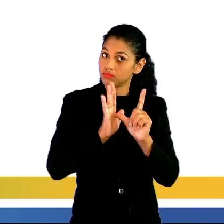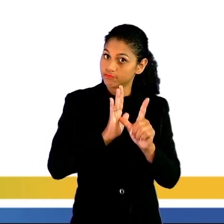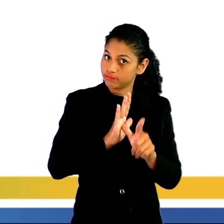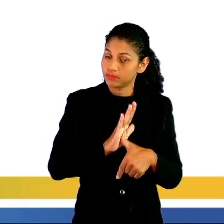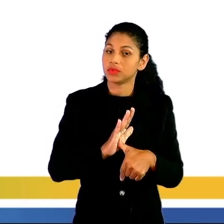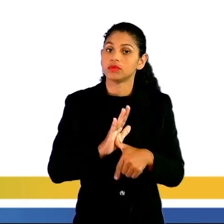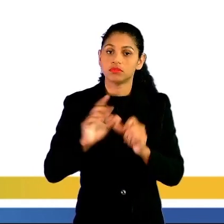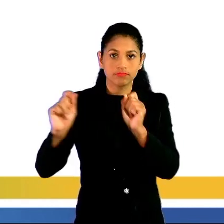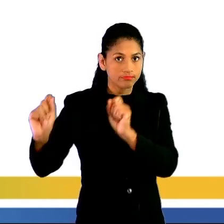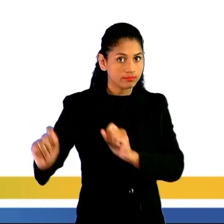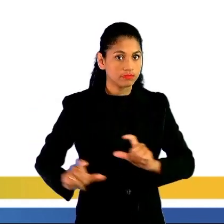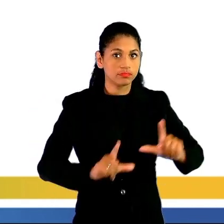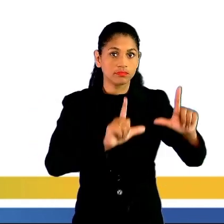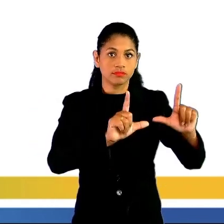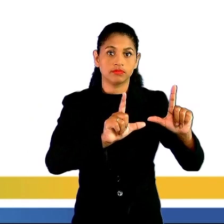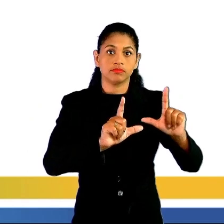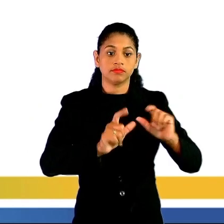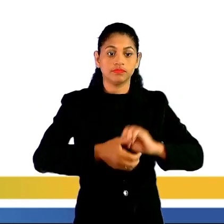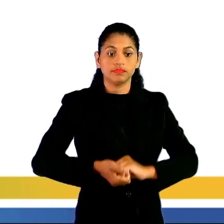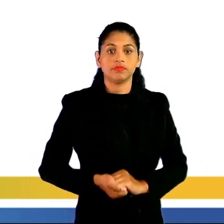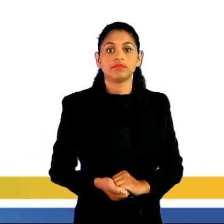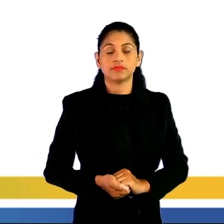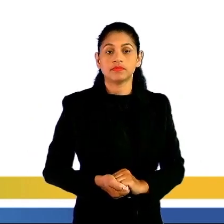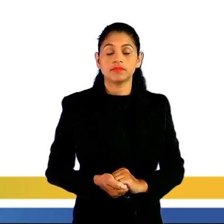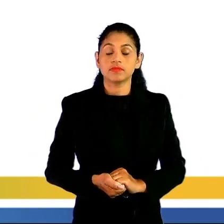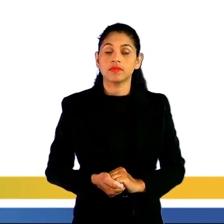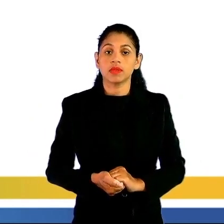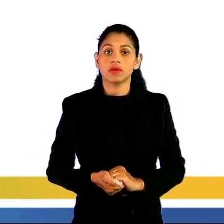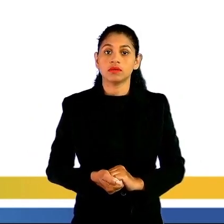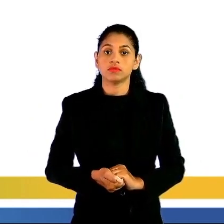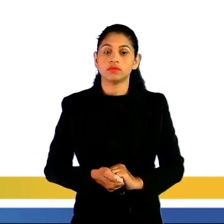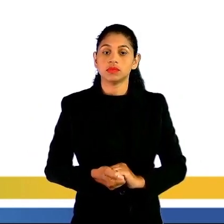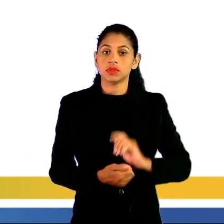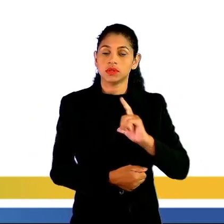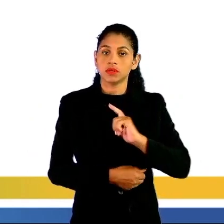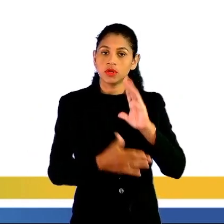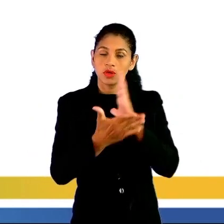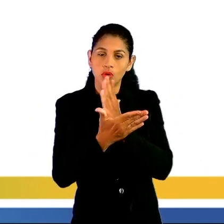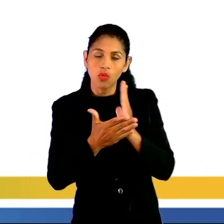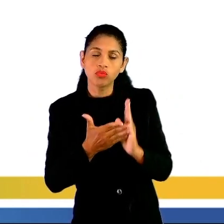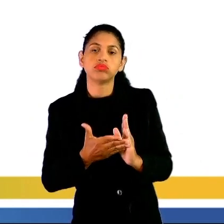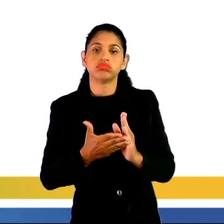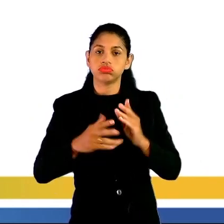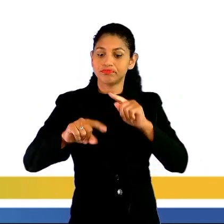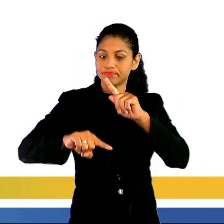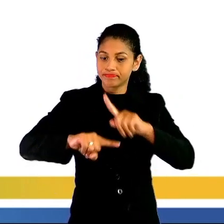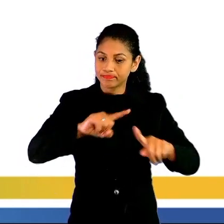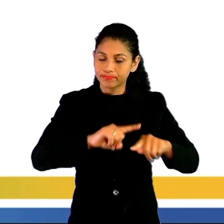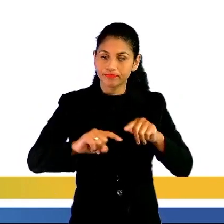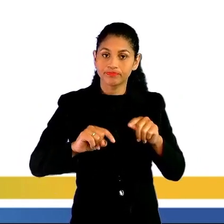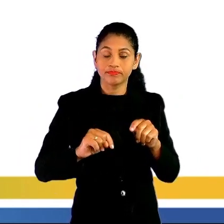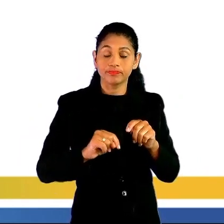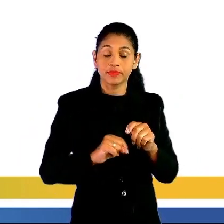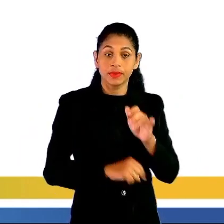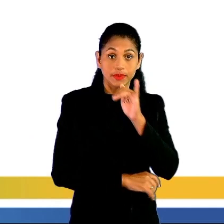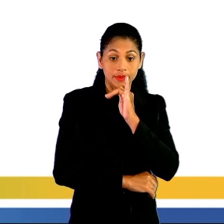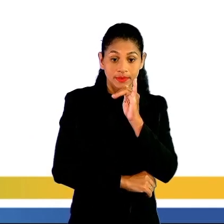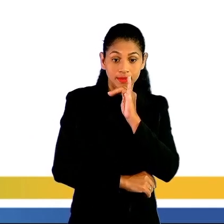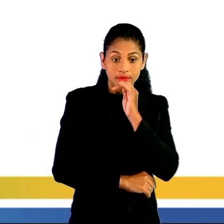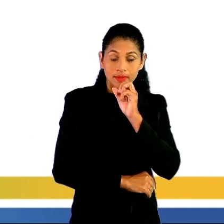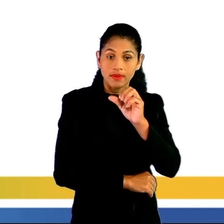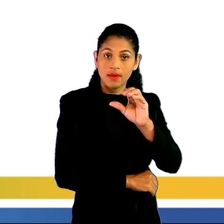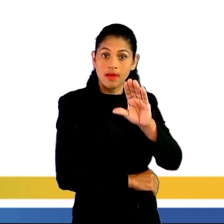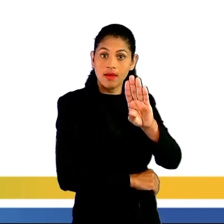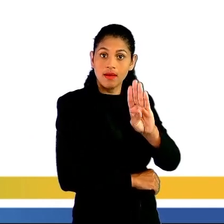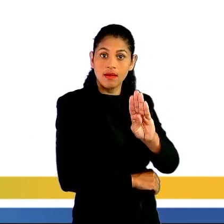lá. Temos aqui alguns instrumentos de medida. Por exemplo, um instrumento é a balança. A unidade de